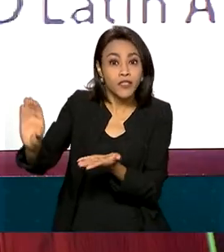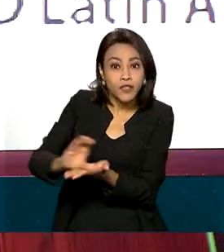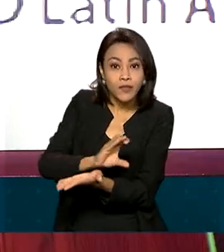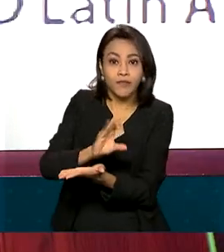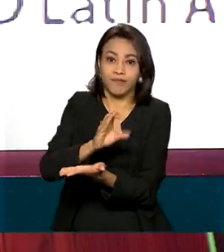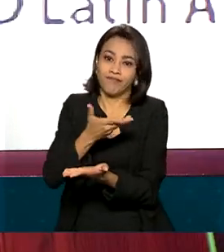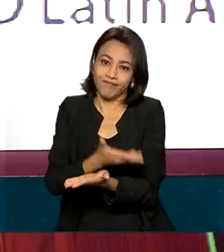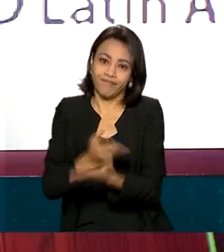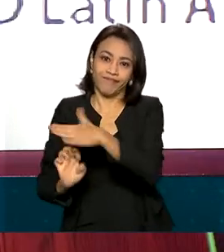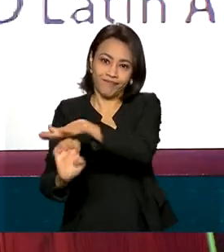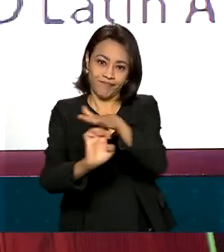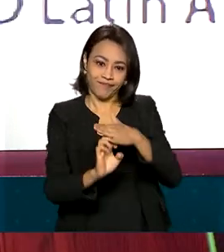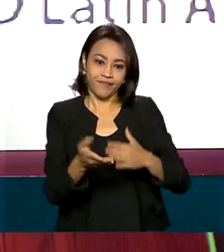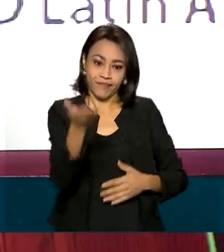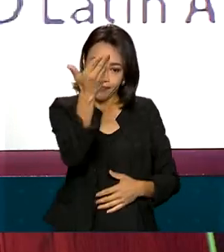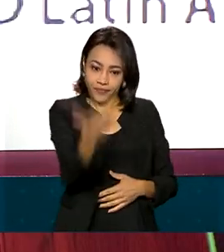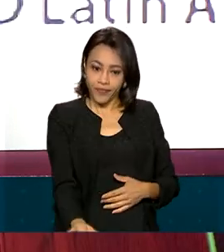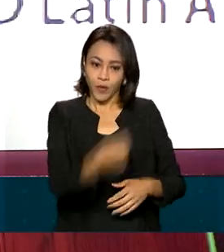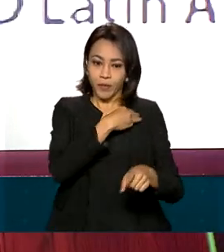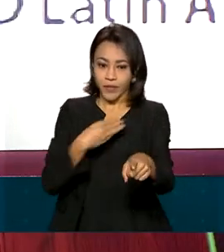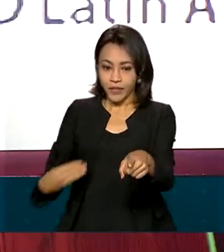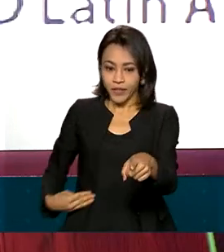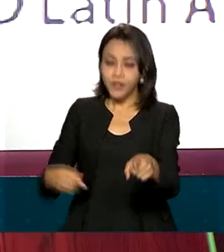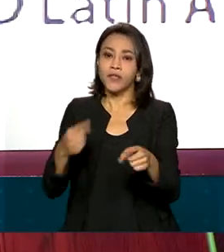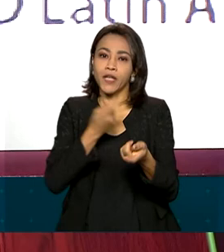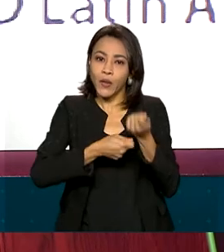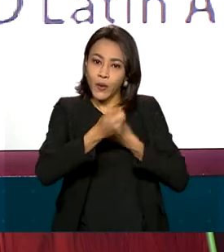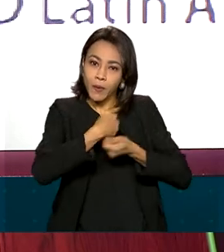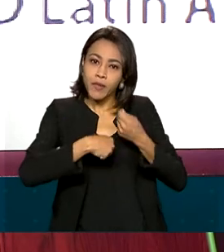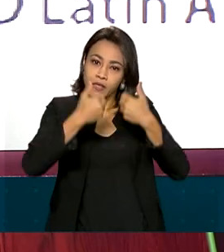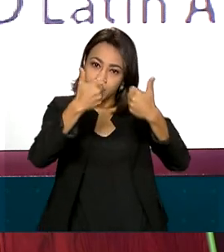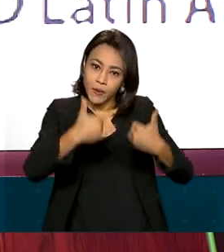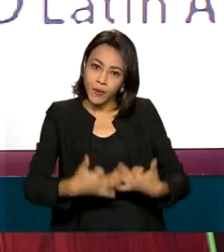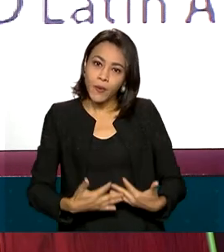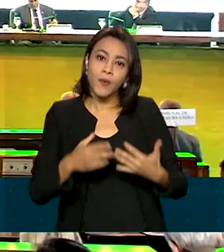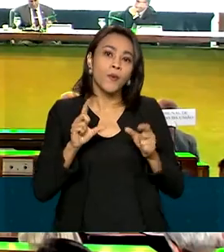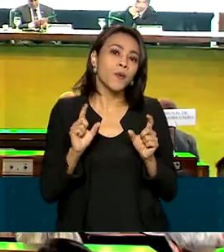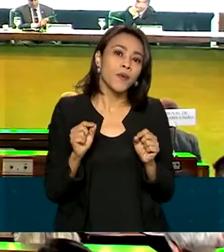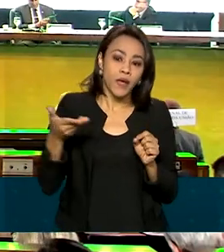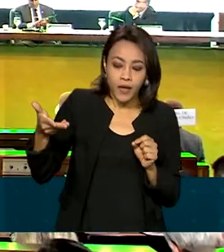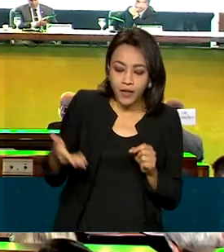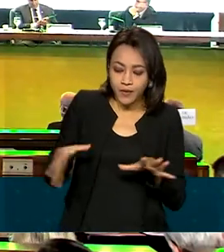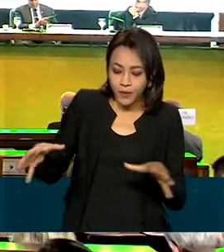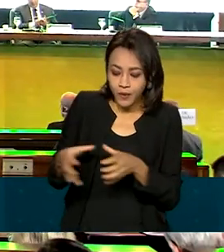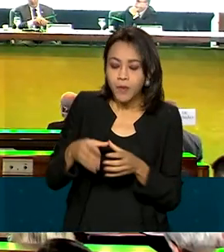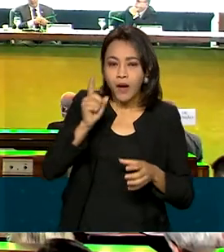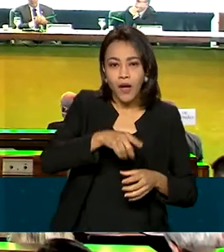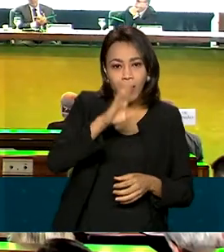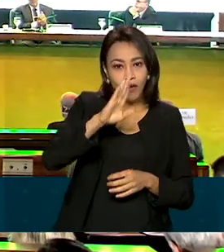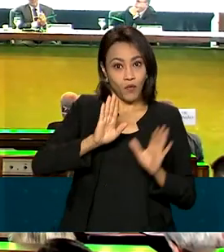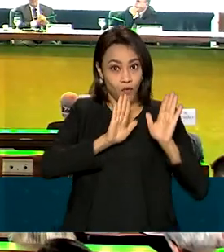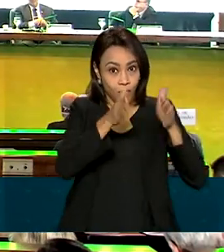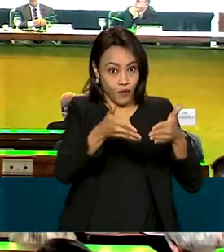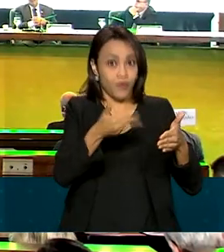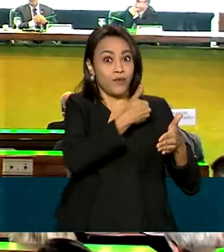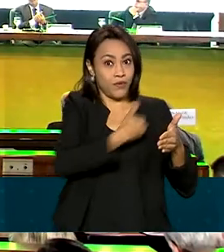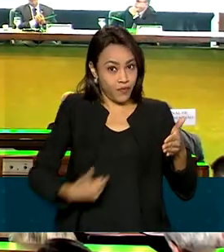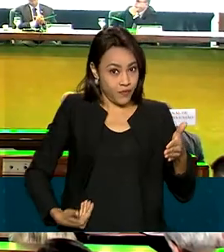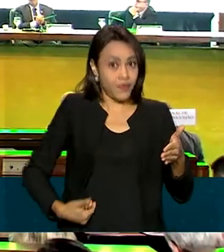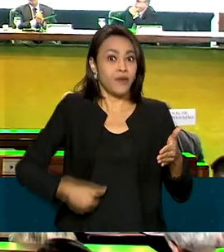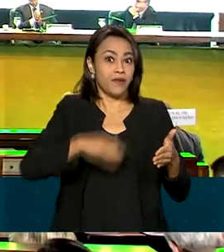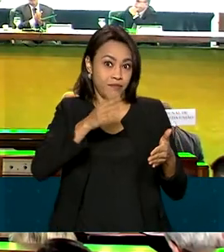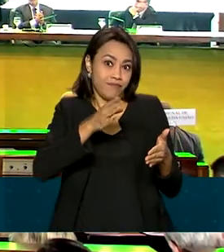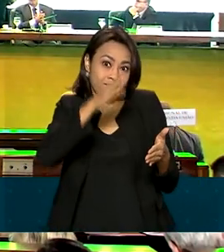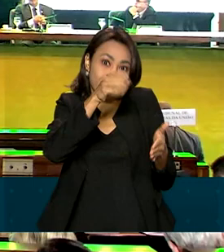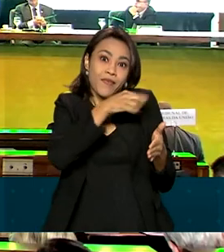O ministro da Economia, Paulo Guedes, afirmou que a sessão brasileira à organização é prioridade do governo federal e pauta